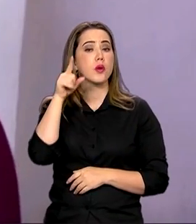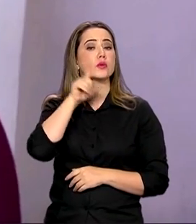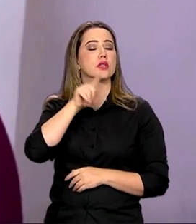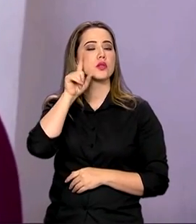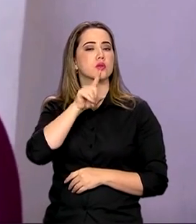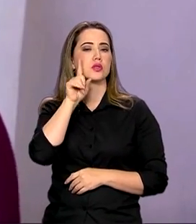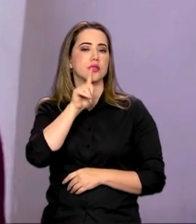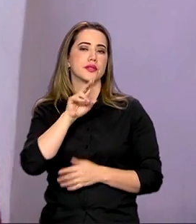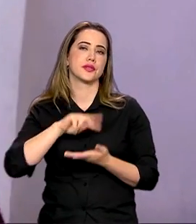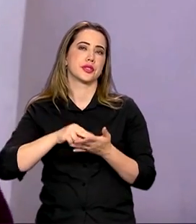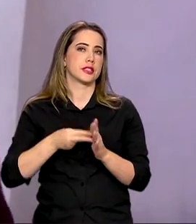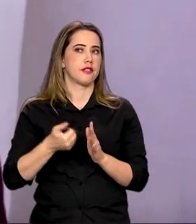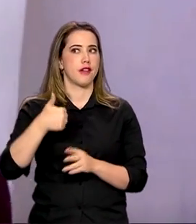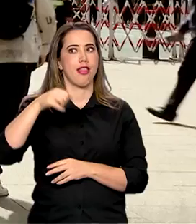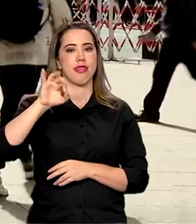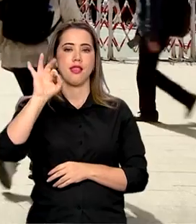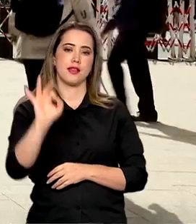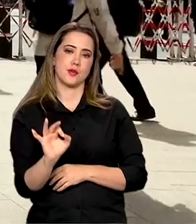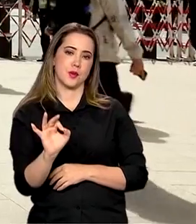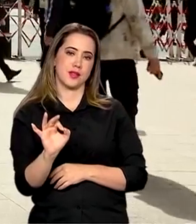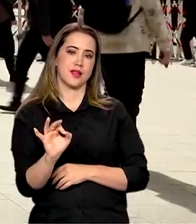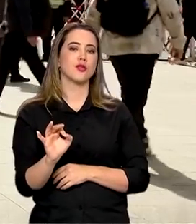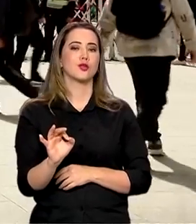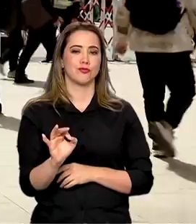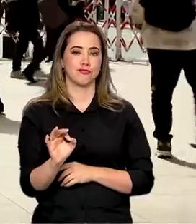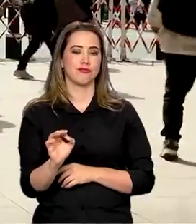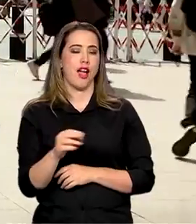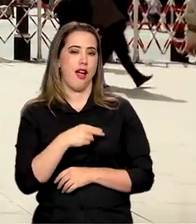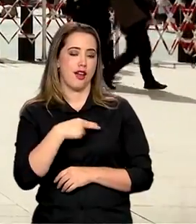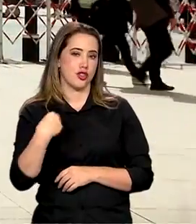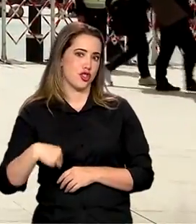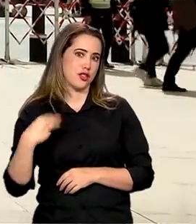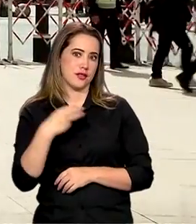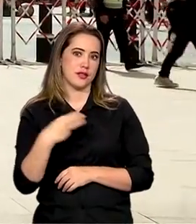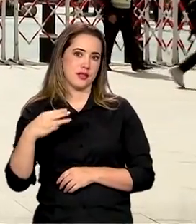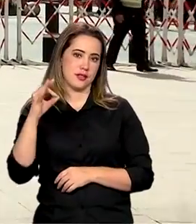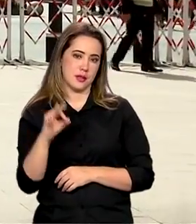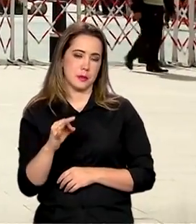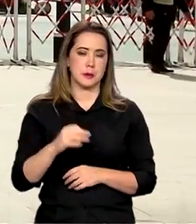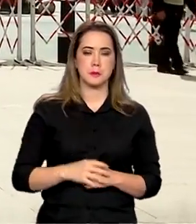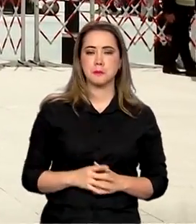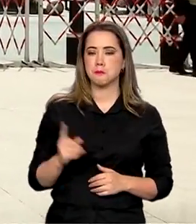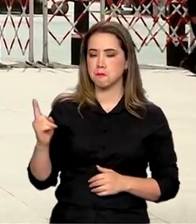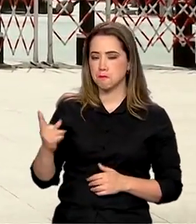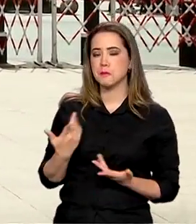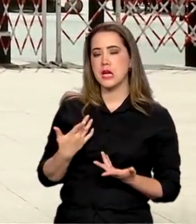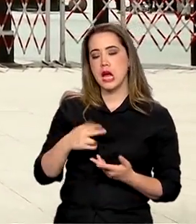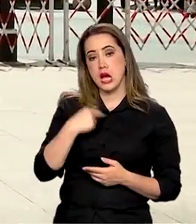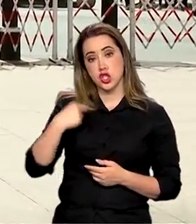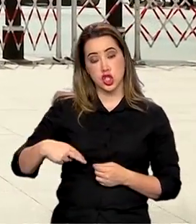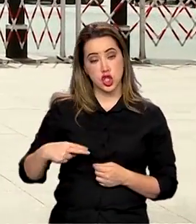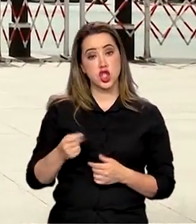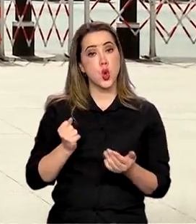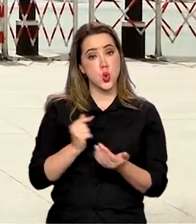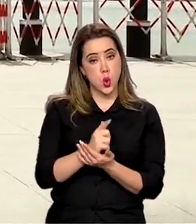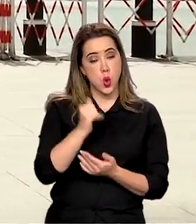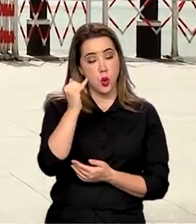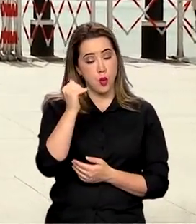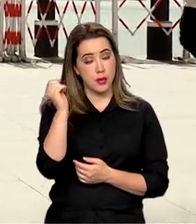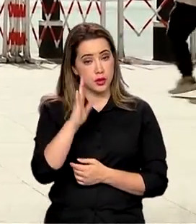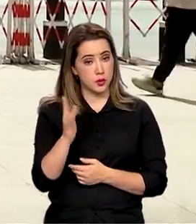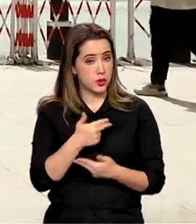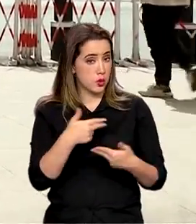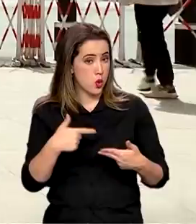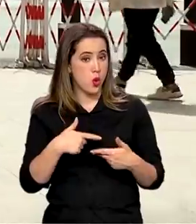% das nossas exportações. A China compra do Brasil muita soja, minério de ferro e óleos brutos de